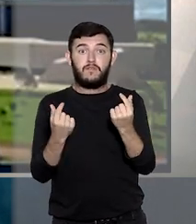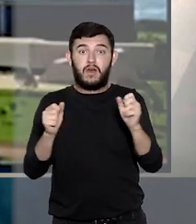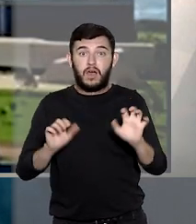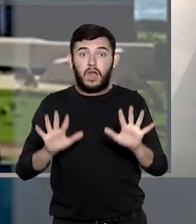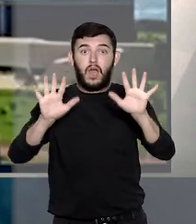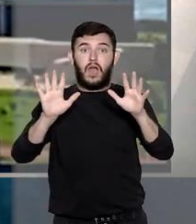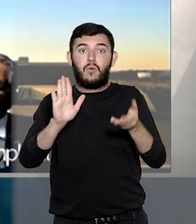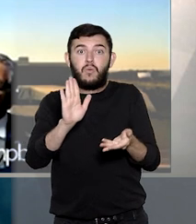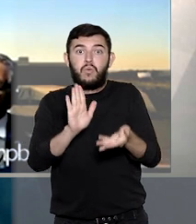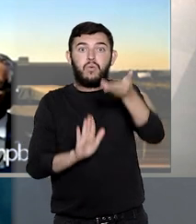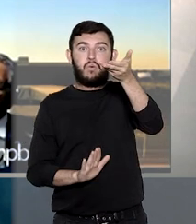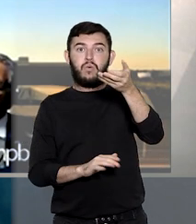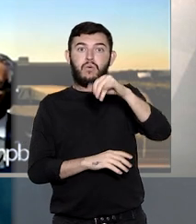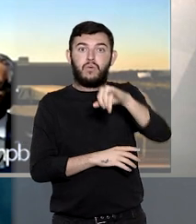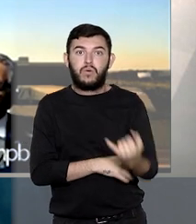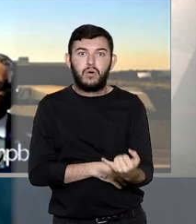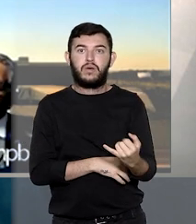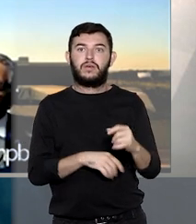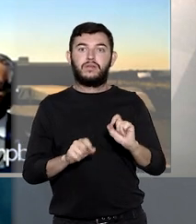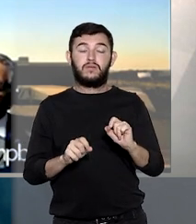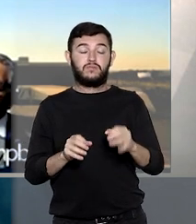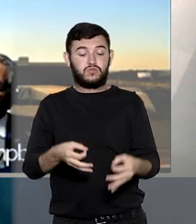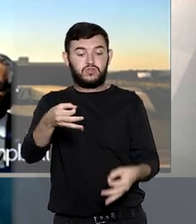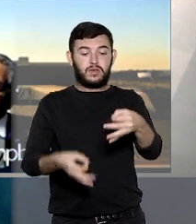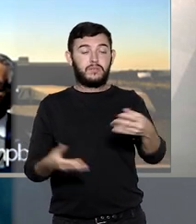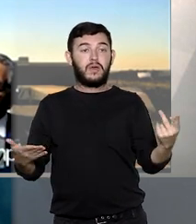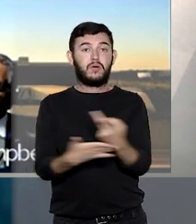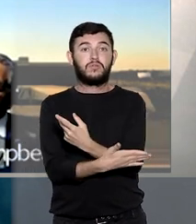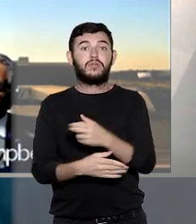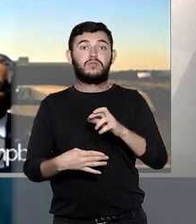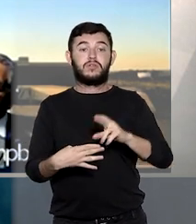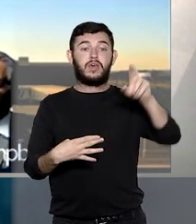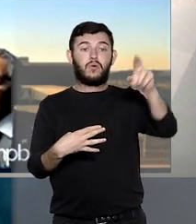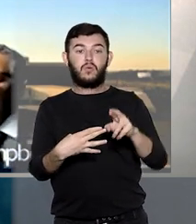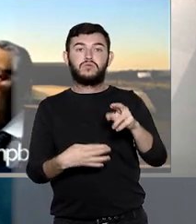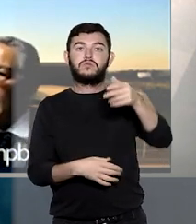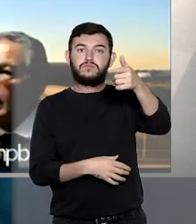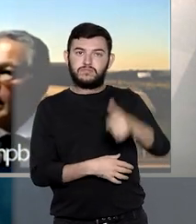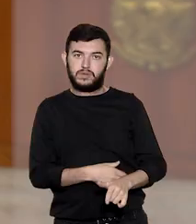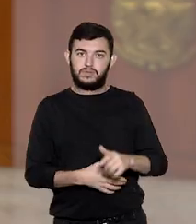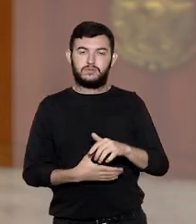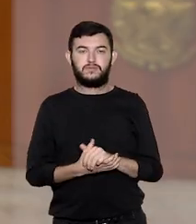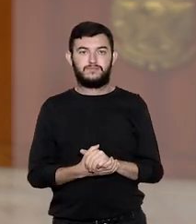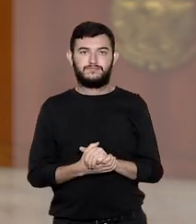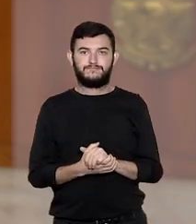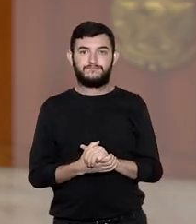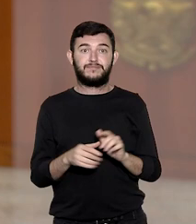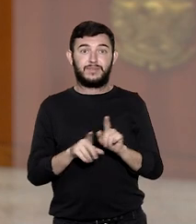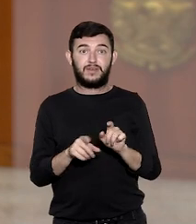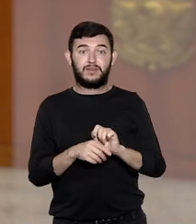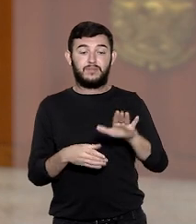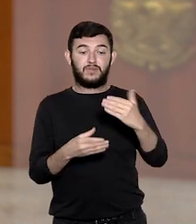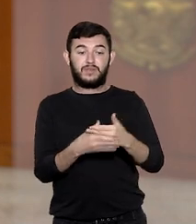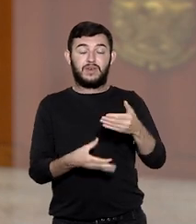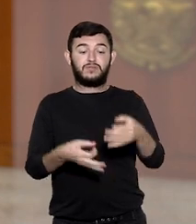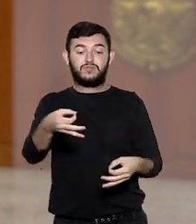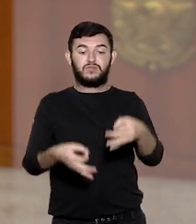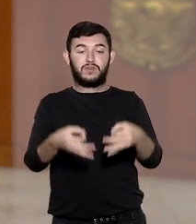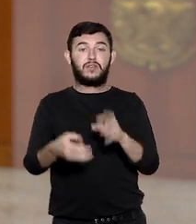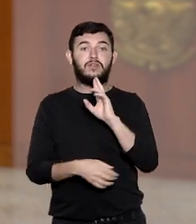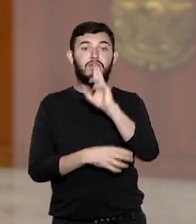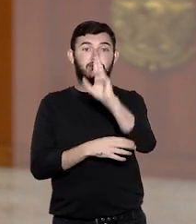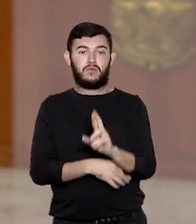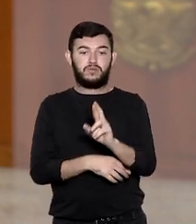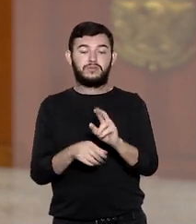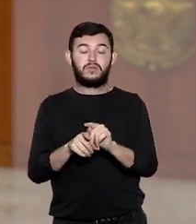forem elevados. O julgamento foi realizado sob o rito dos recursos repetitivos. No precedente qualificado, a Corte